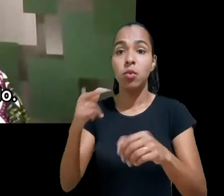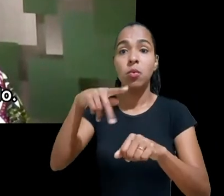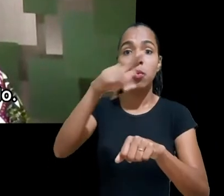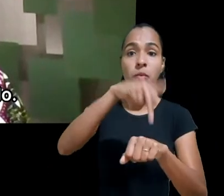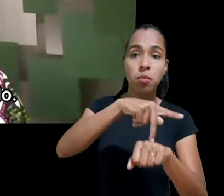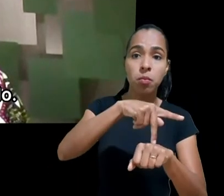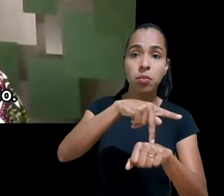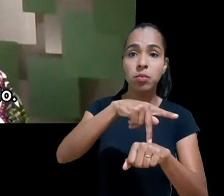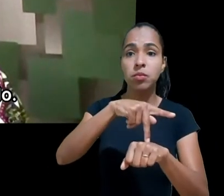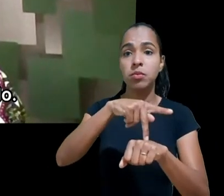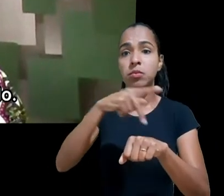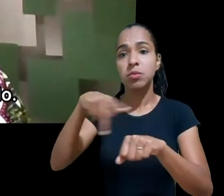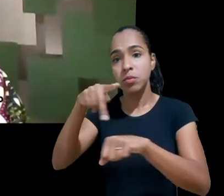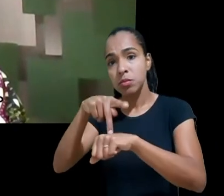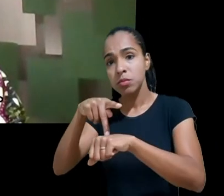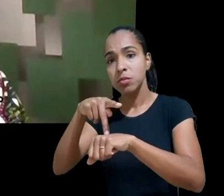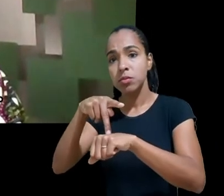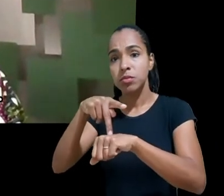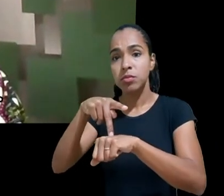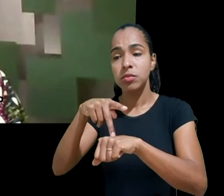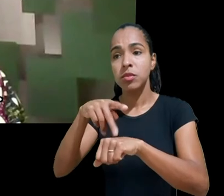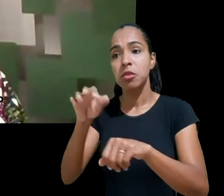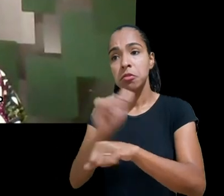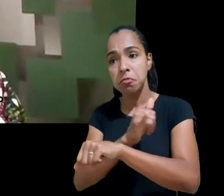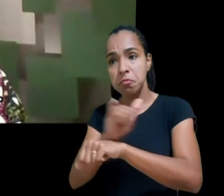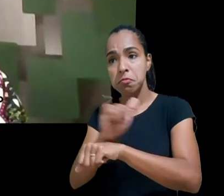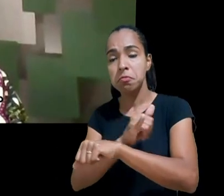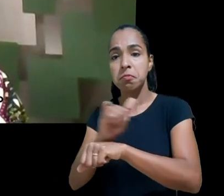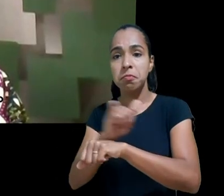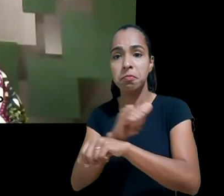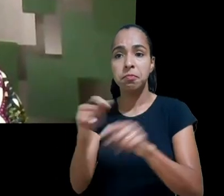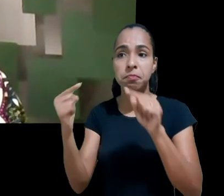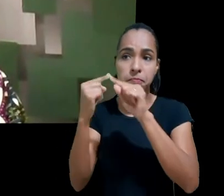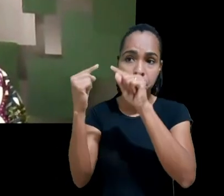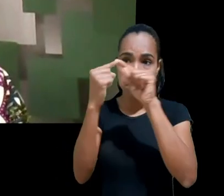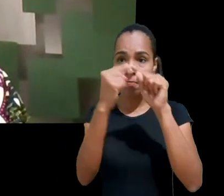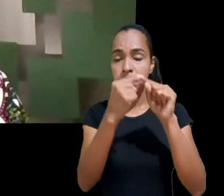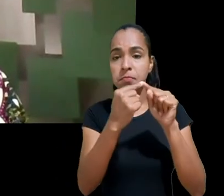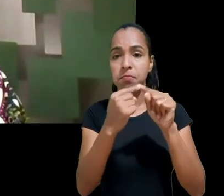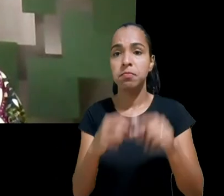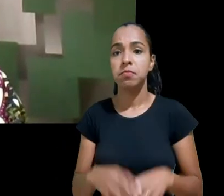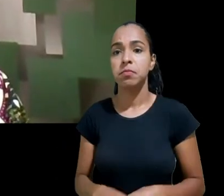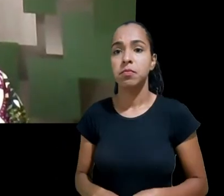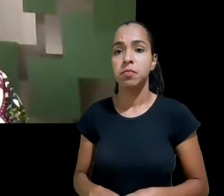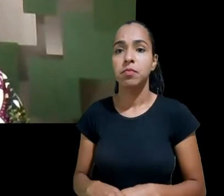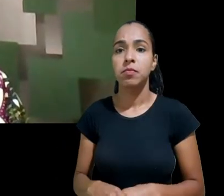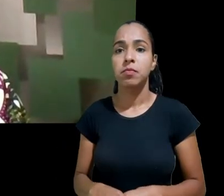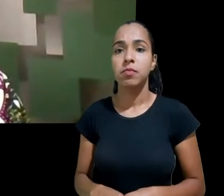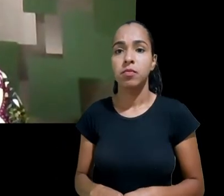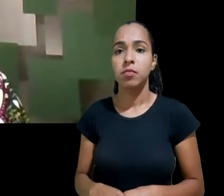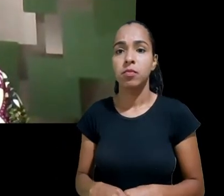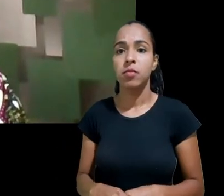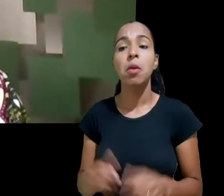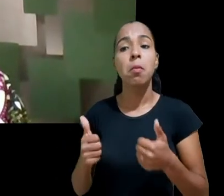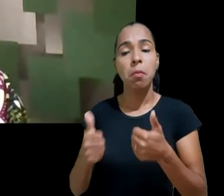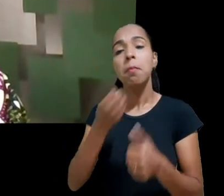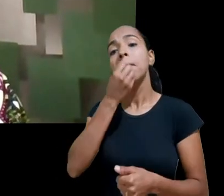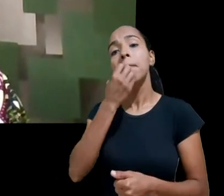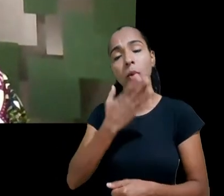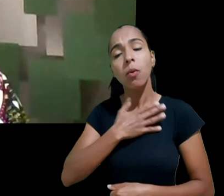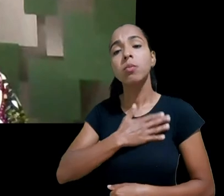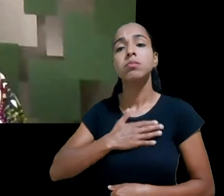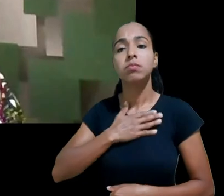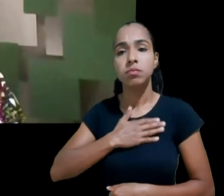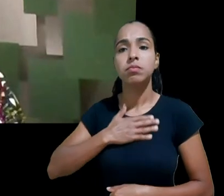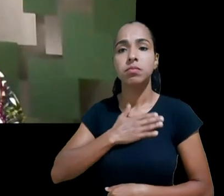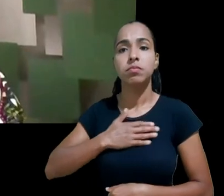o estamos elaborando então sim são boas iniciativas e isso é algo que observei que